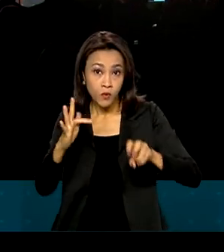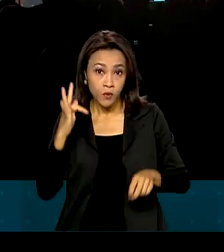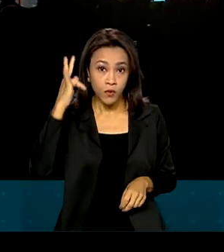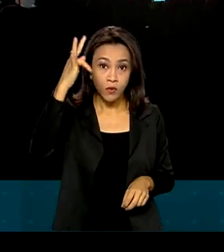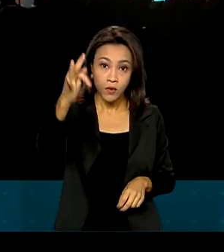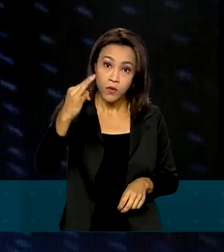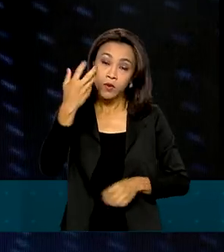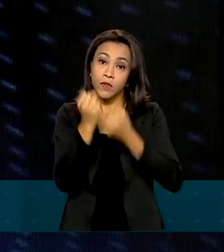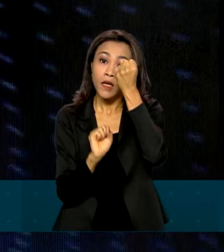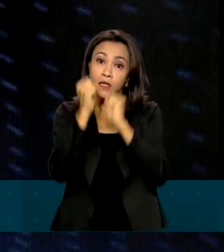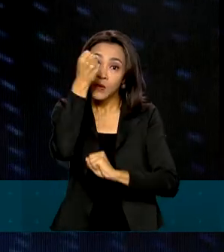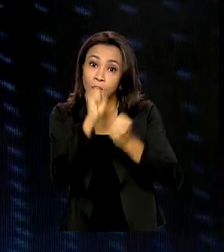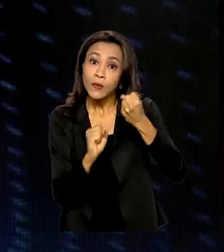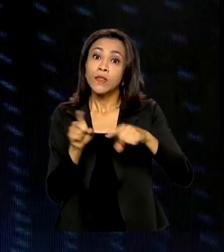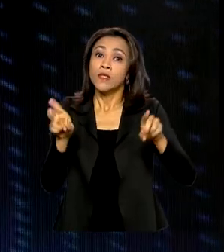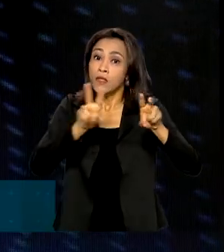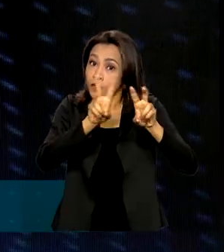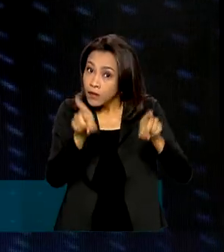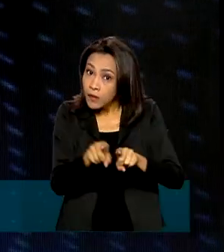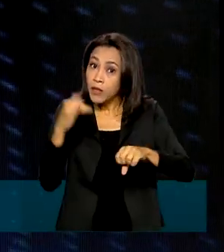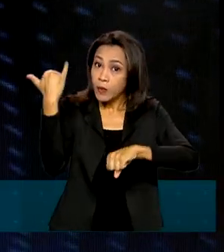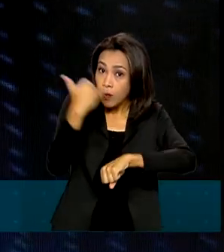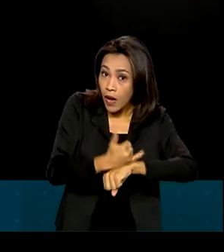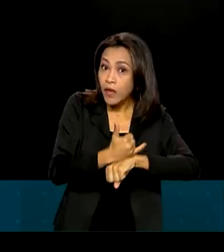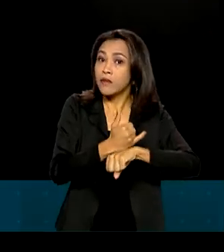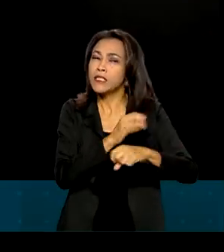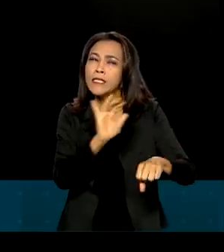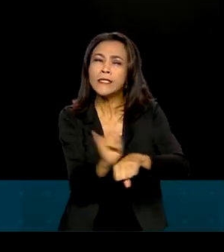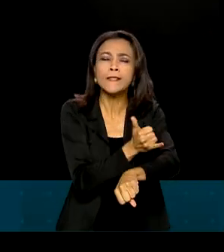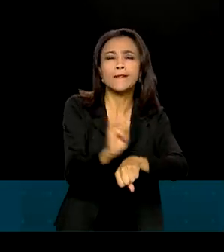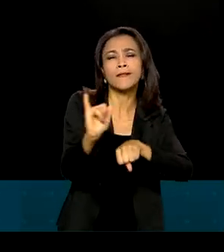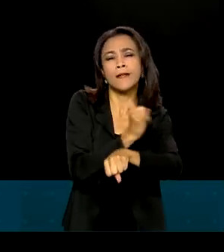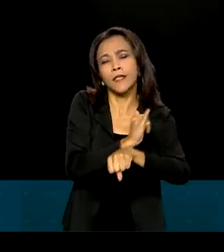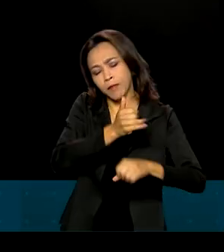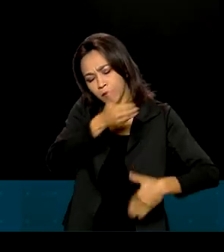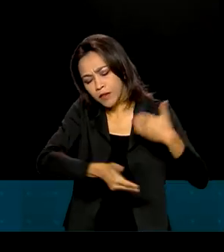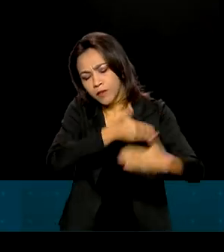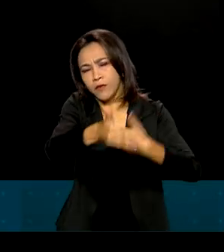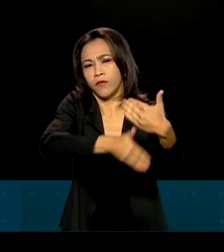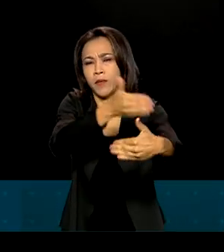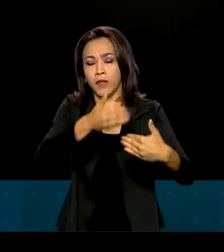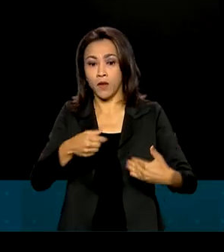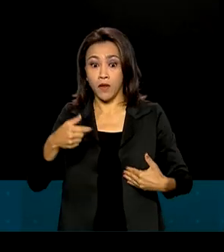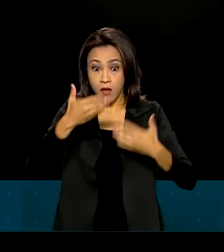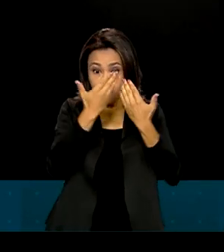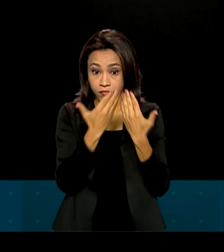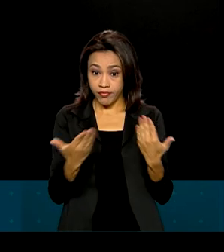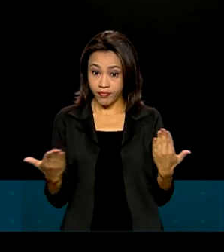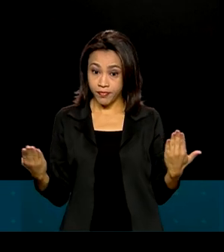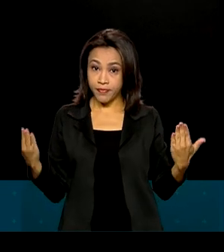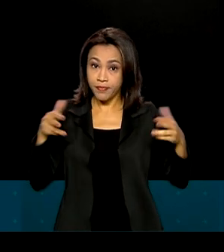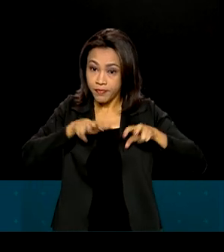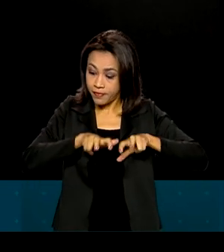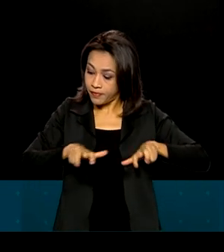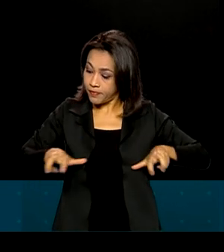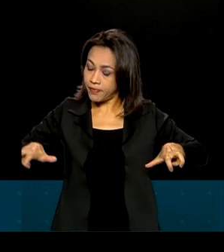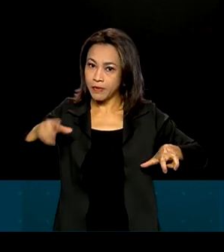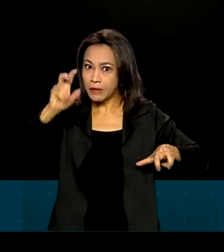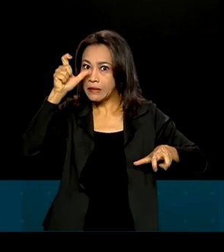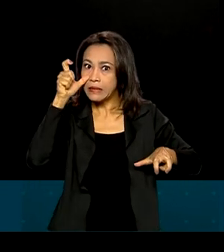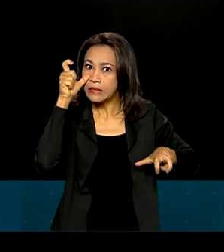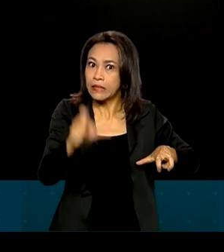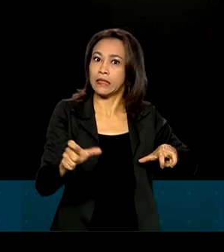importância estratégica para o desenvolvimento do país. Na plateia, os principais interessados por avanços nesse setor.